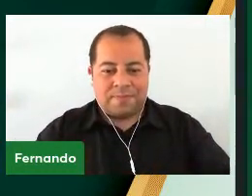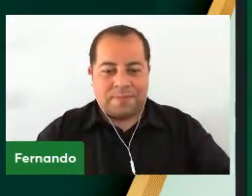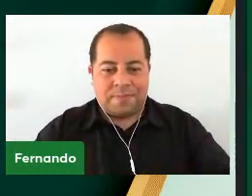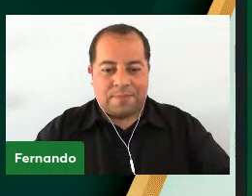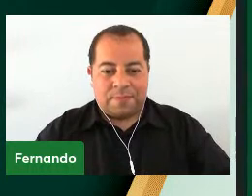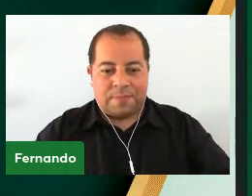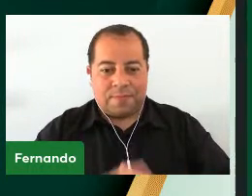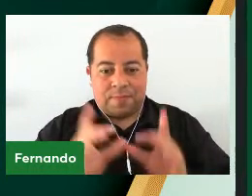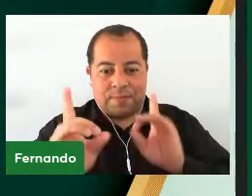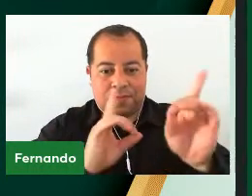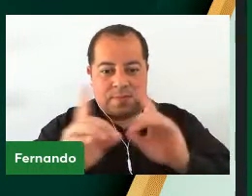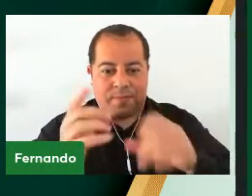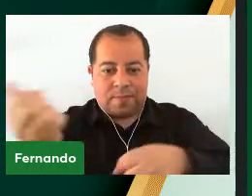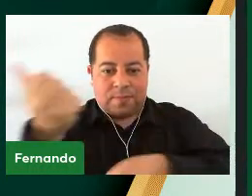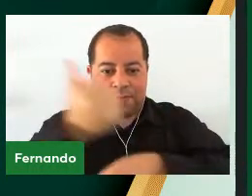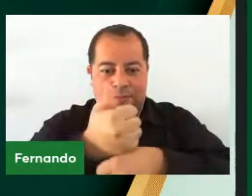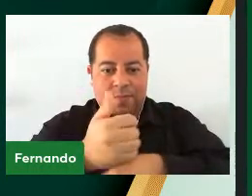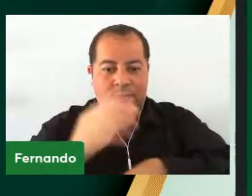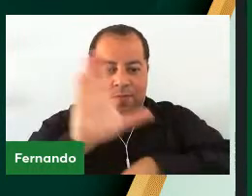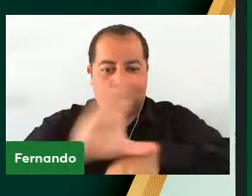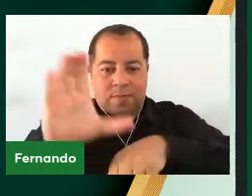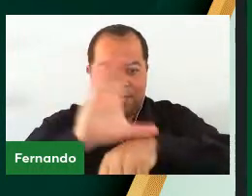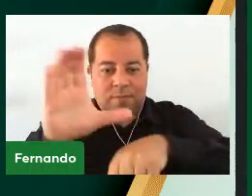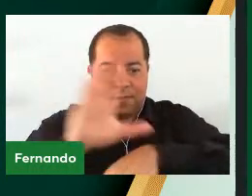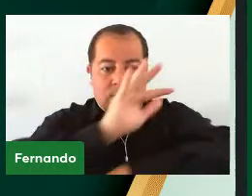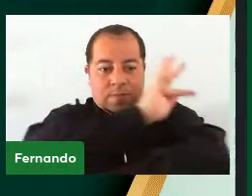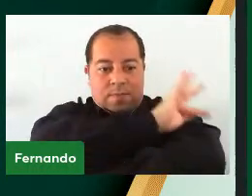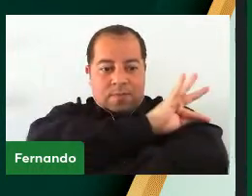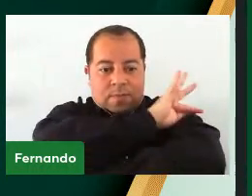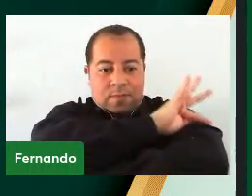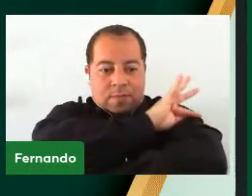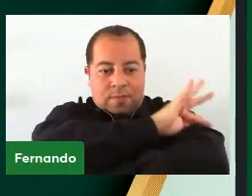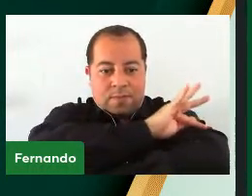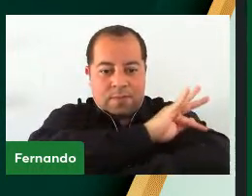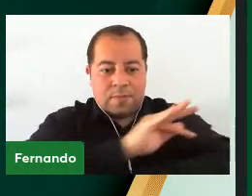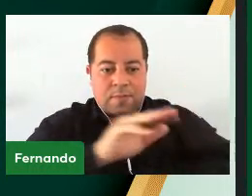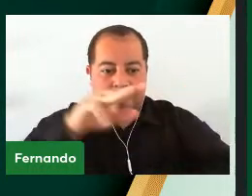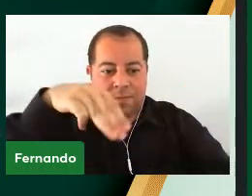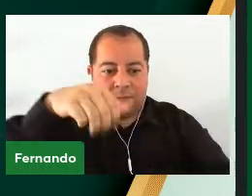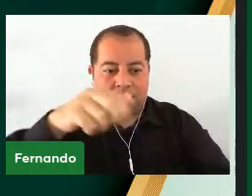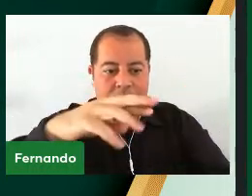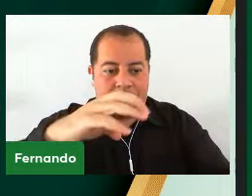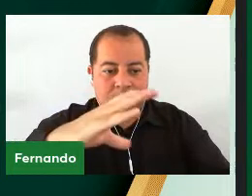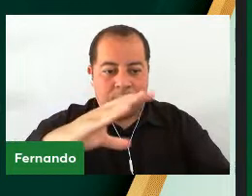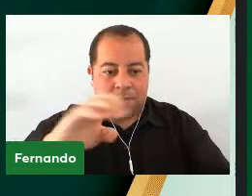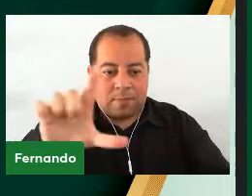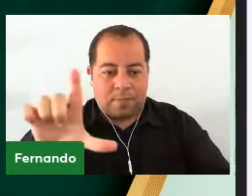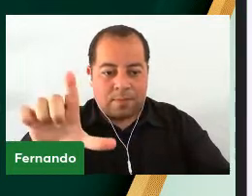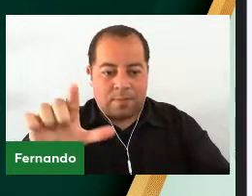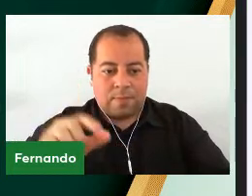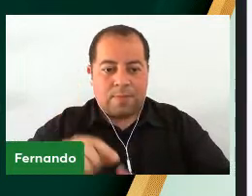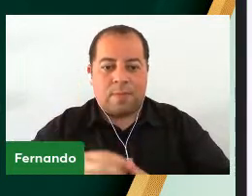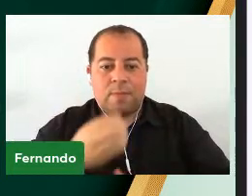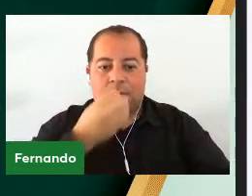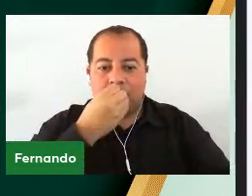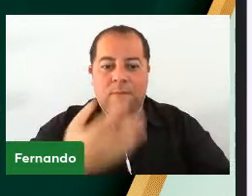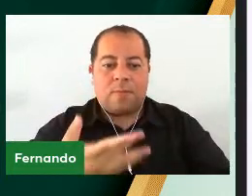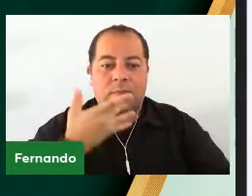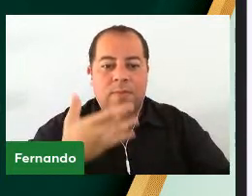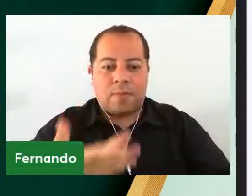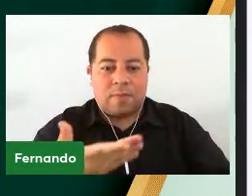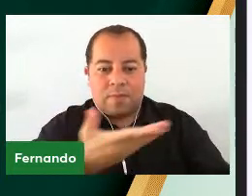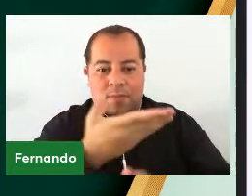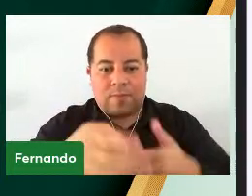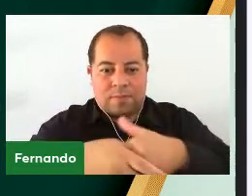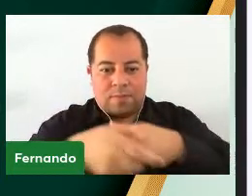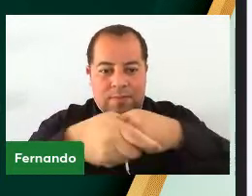Coordenador substituto do curso de Farmácia, professor Marcelo Donadel Malecic. Boa tarde. Cumprimento